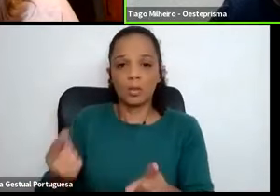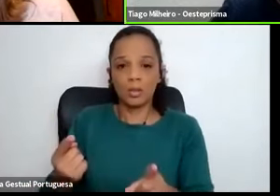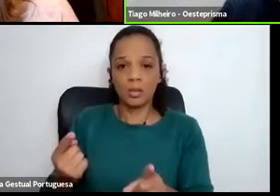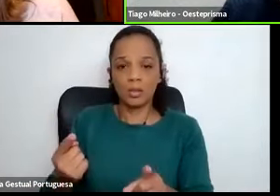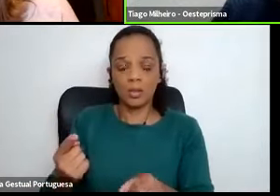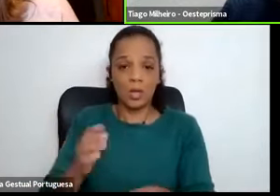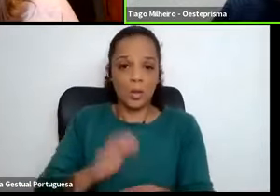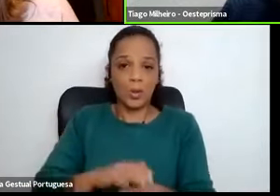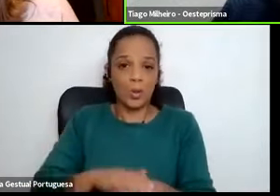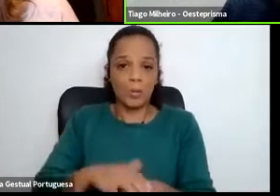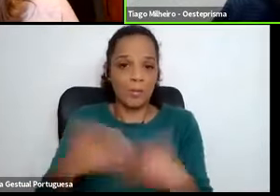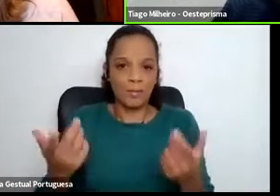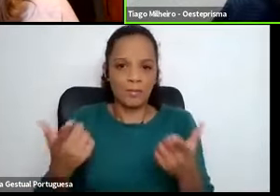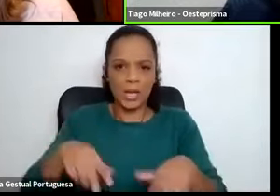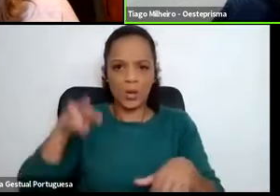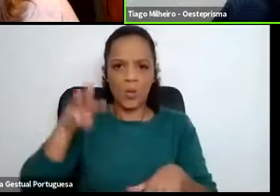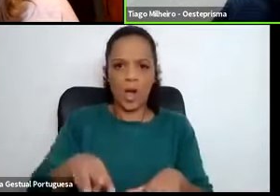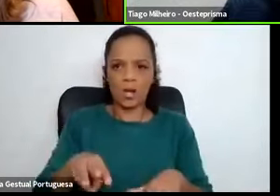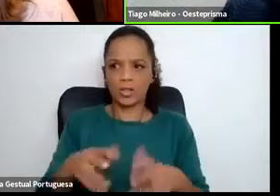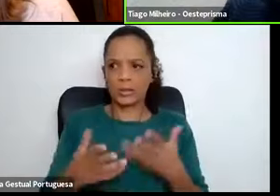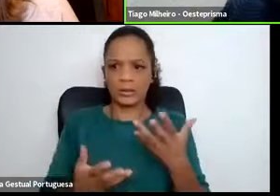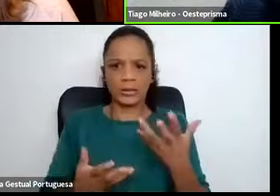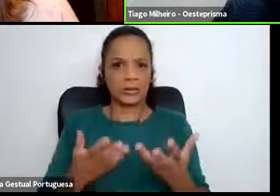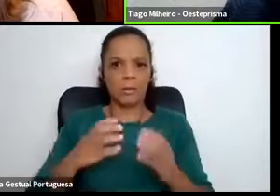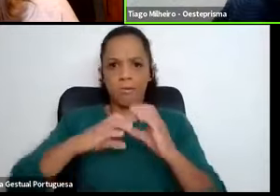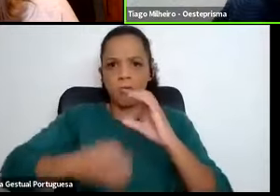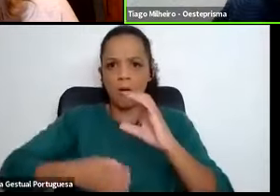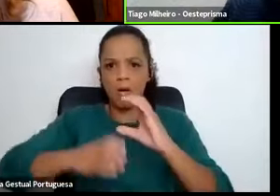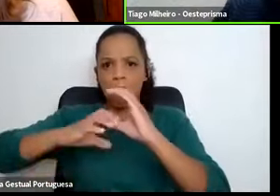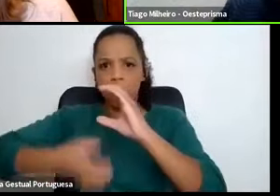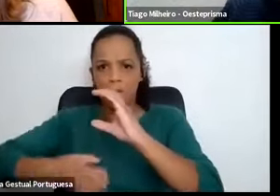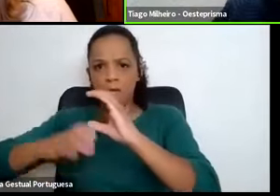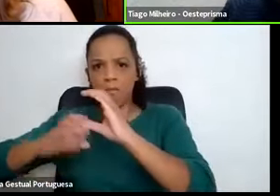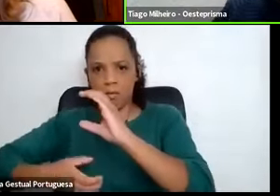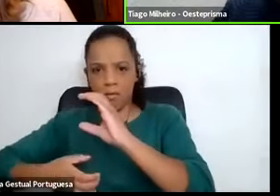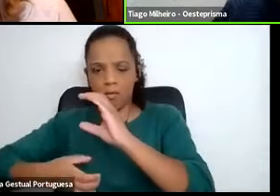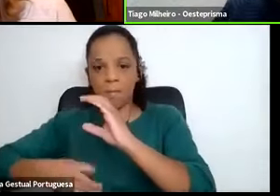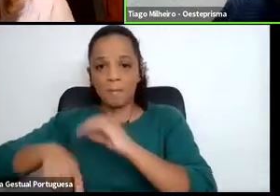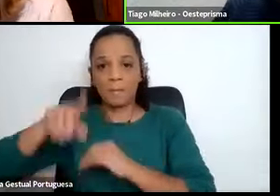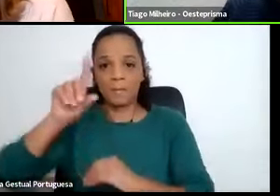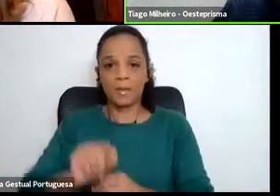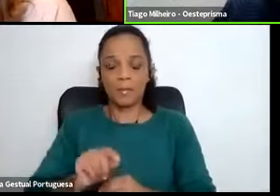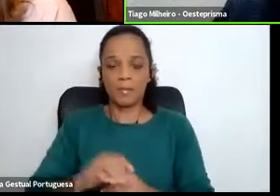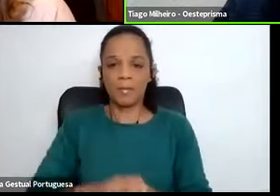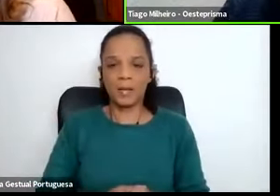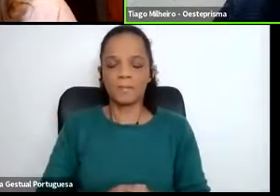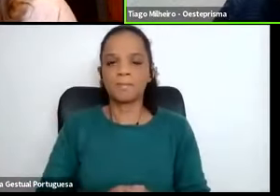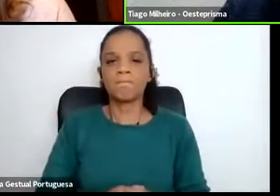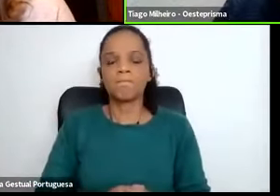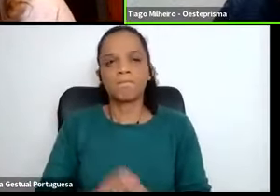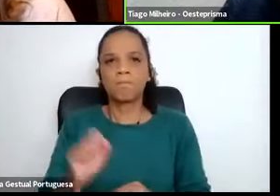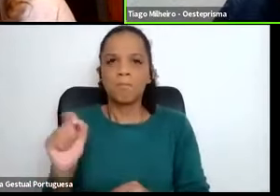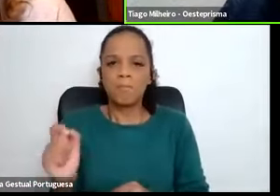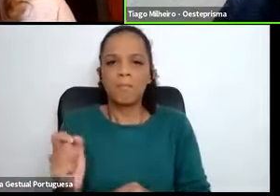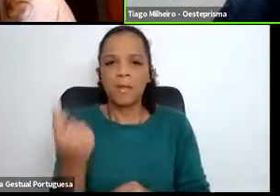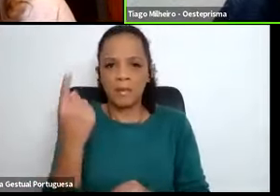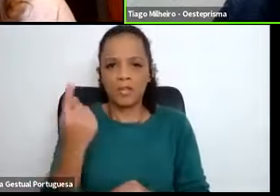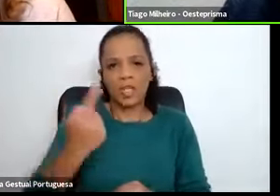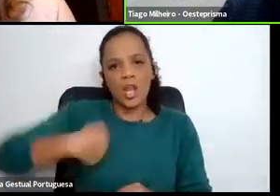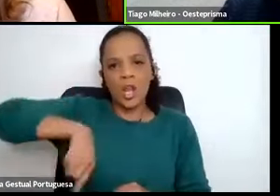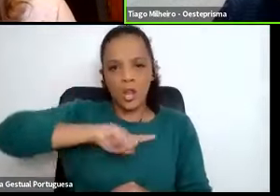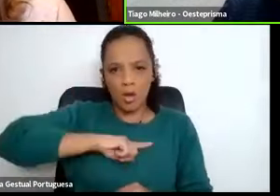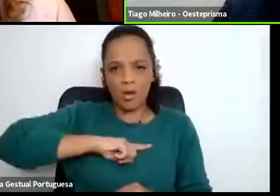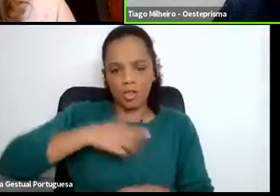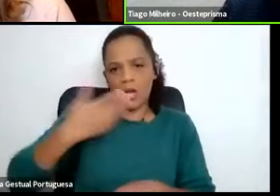já por uma questão de linguagem, não é? Mas, pois, porque era para uma primeira situação, pelo menos, nós já fizemos mais